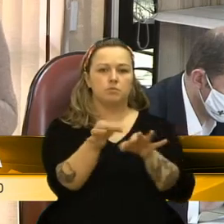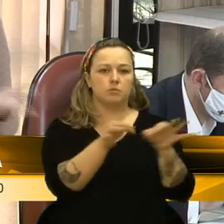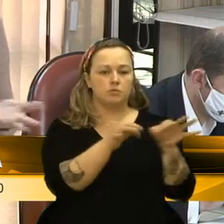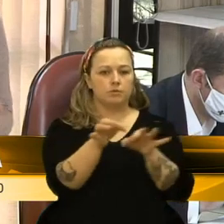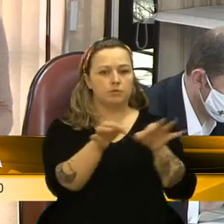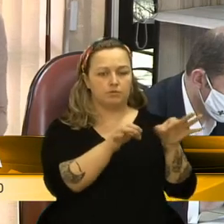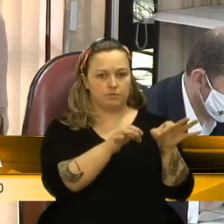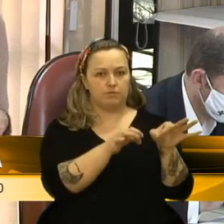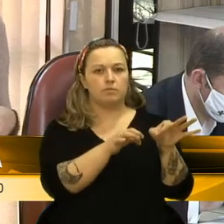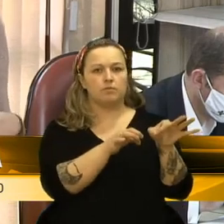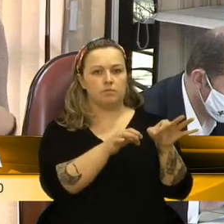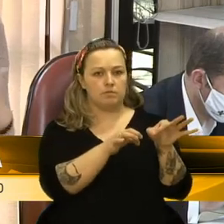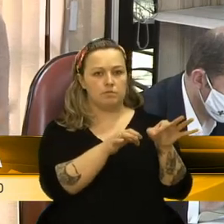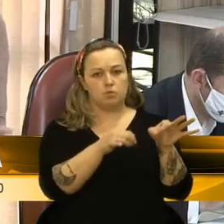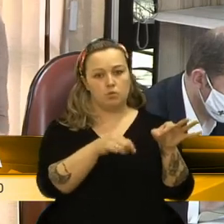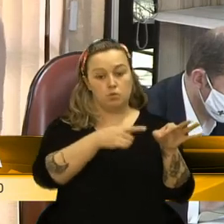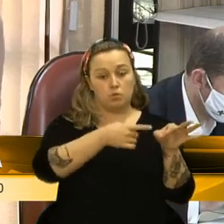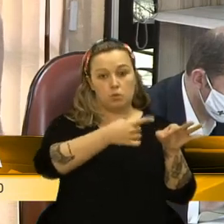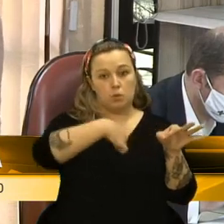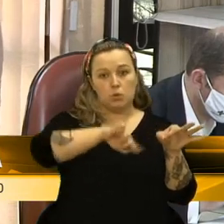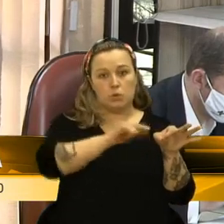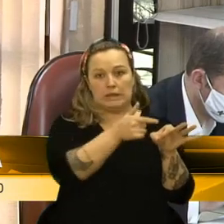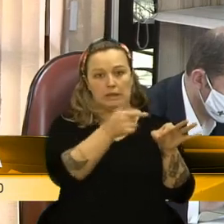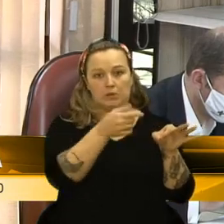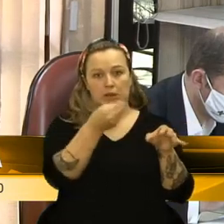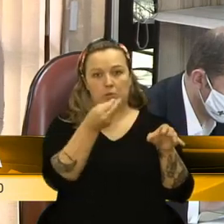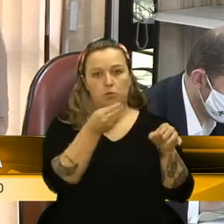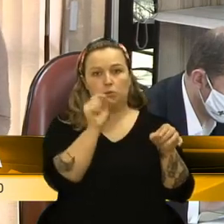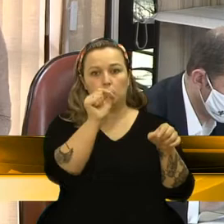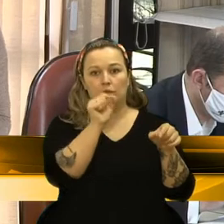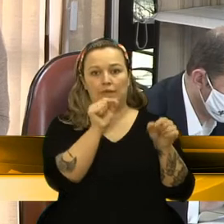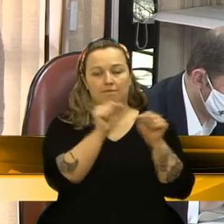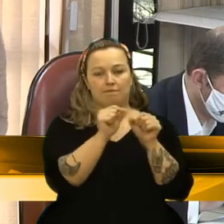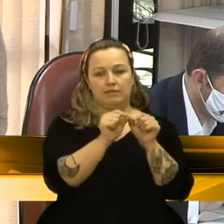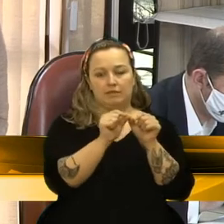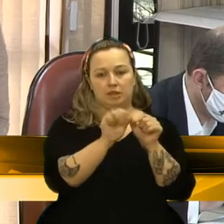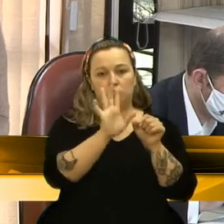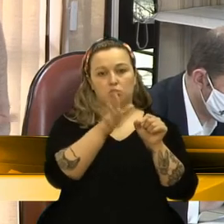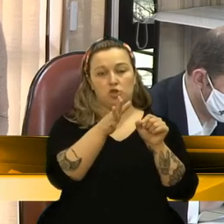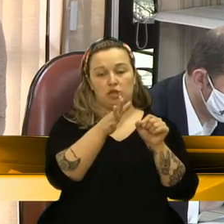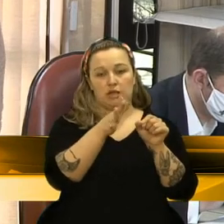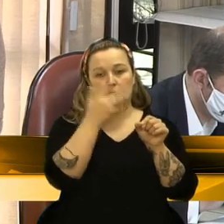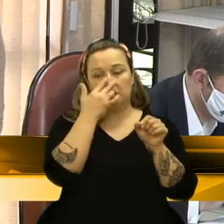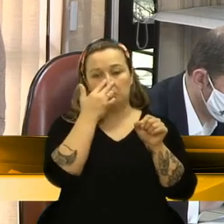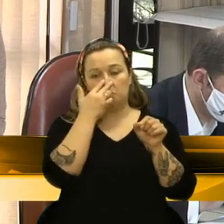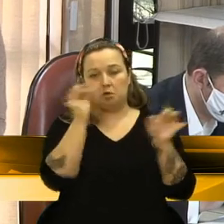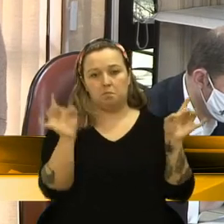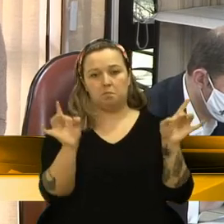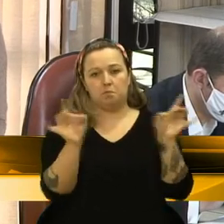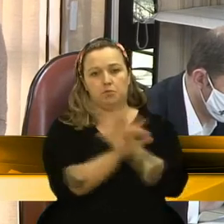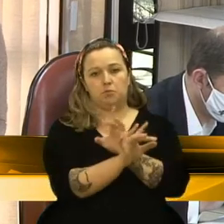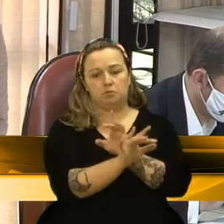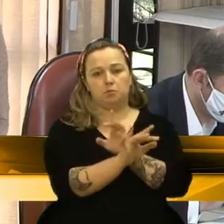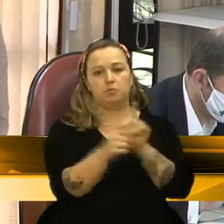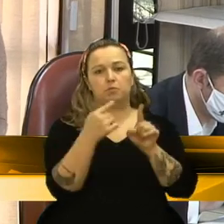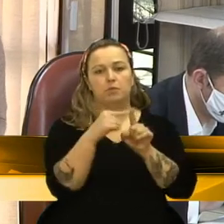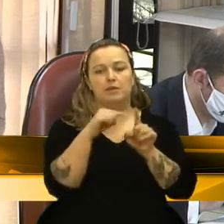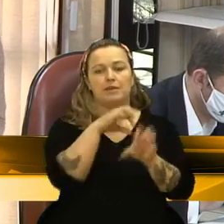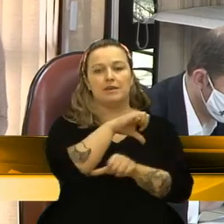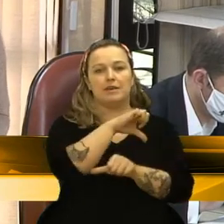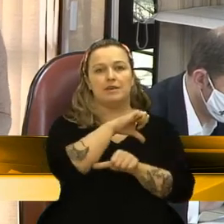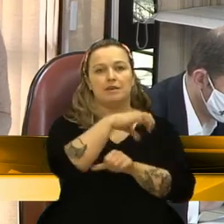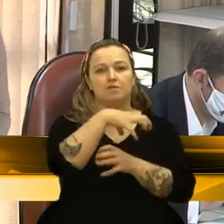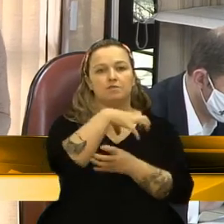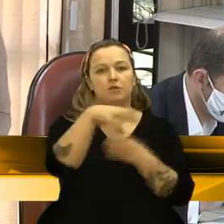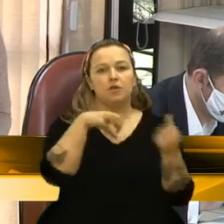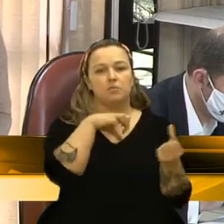A gente não tem muito o que fazer, porque já vem previsto pela reforma da Previdência que foi aprovada no ano passado.